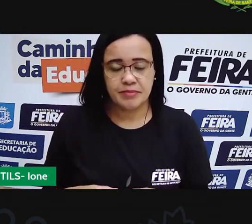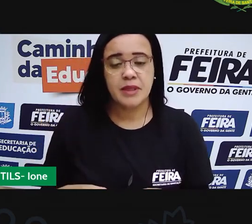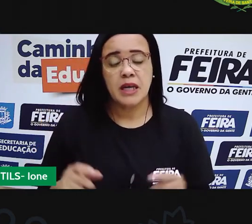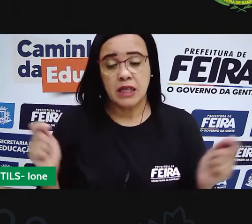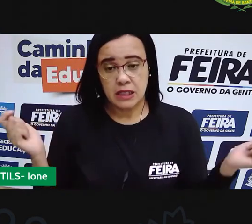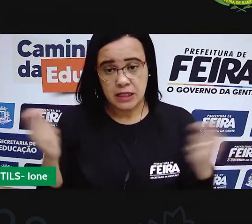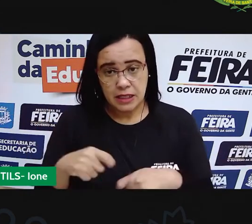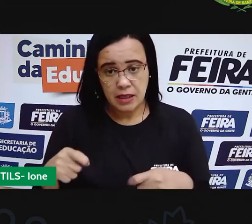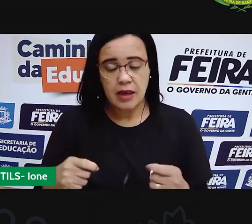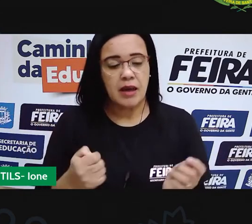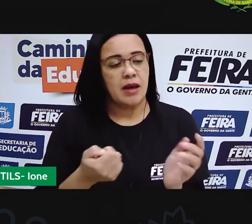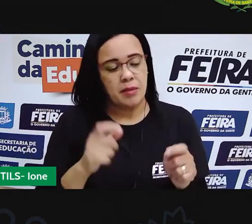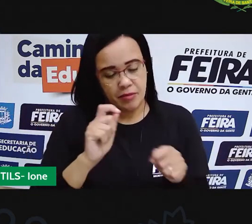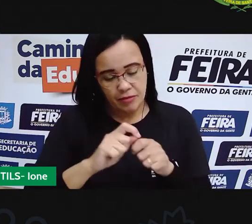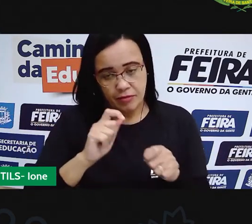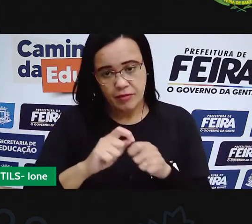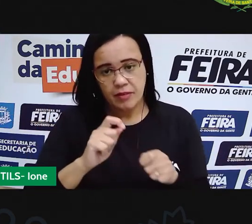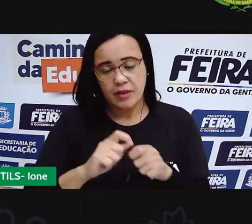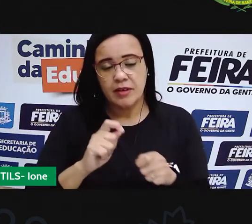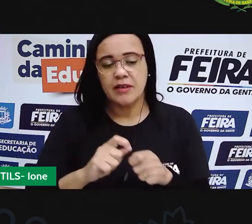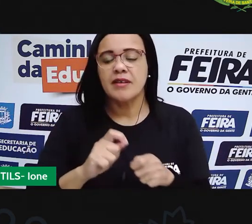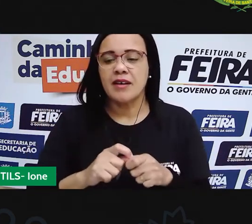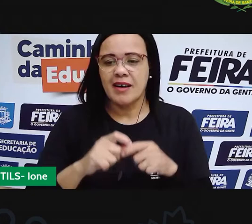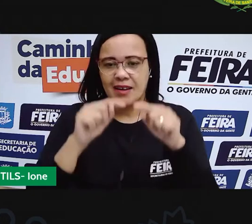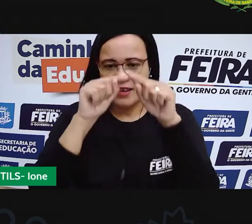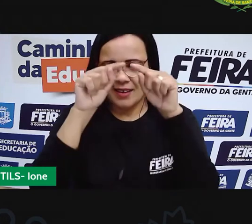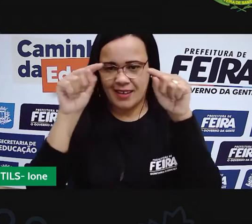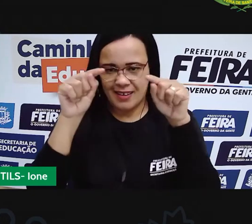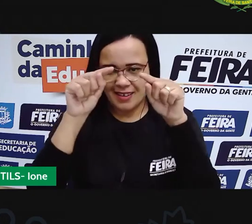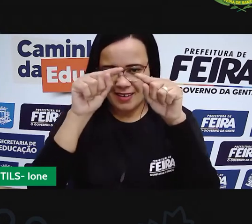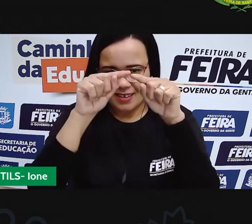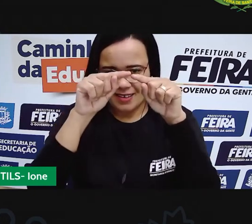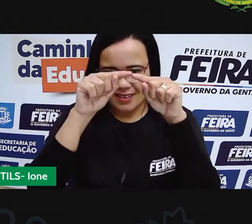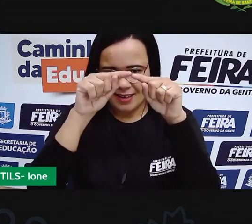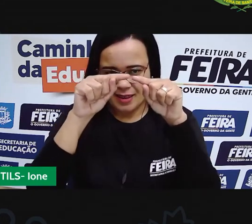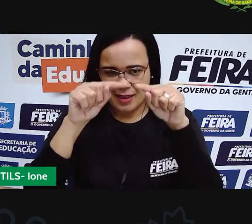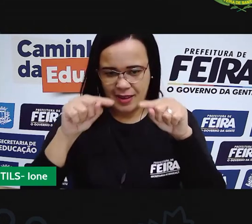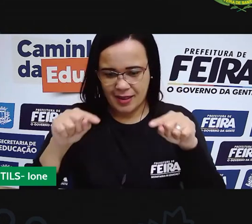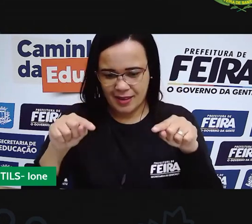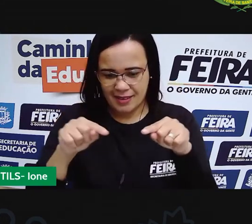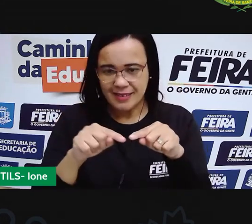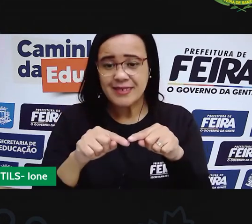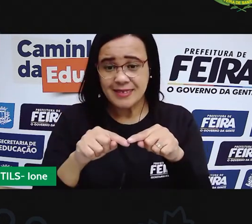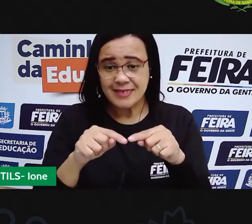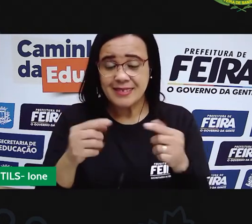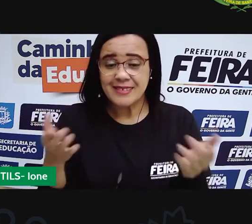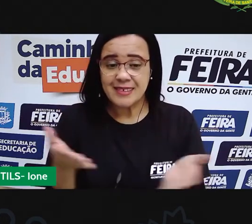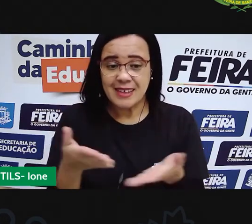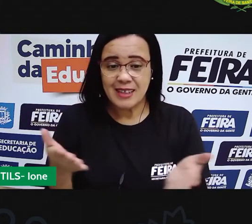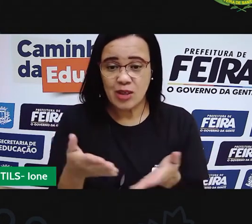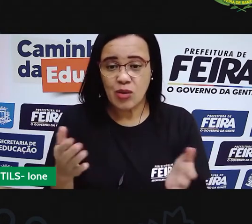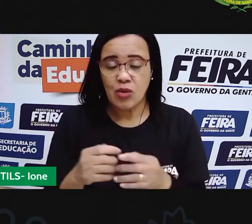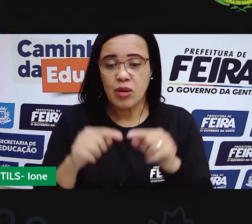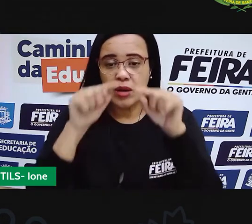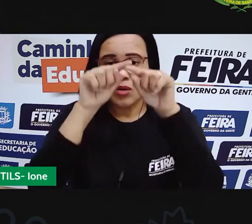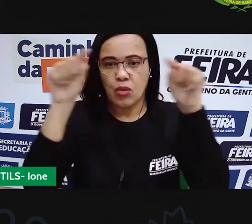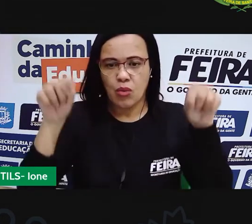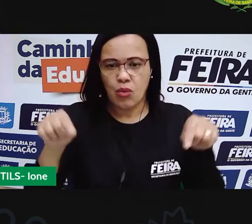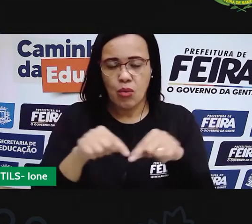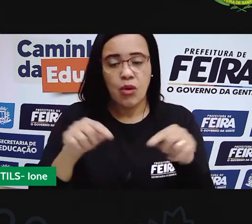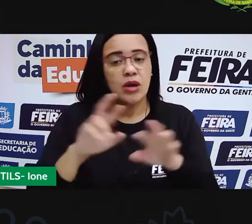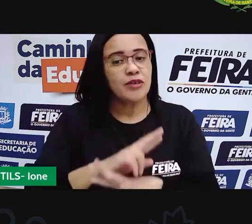formaram a figura do triângulo agora nós vamos aqui fazer um quadrado